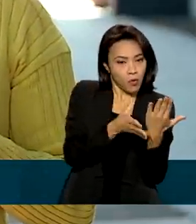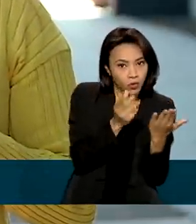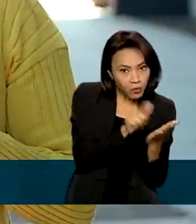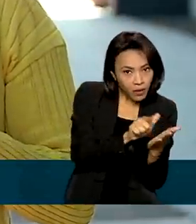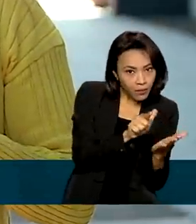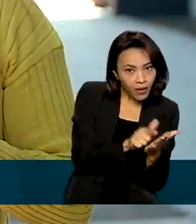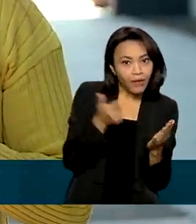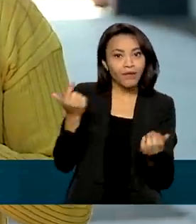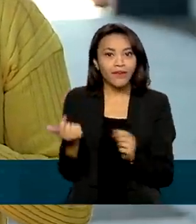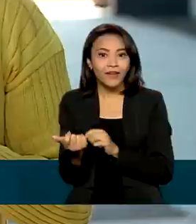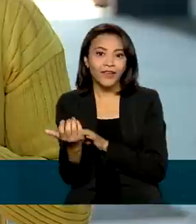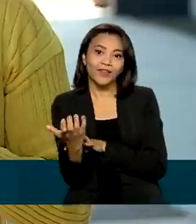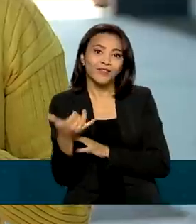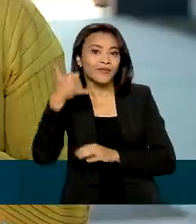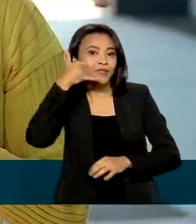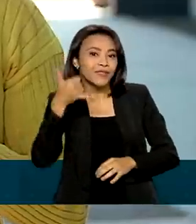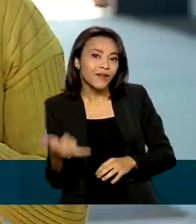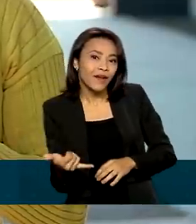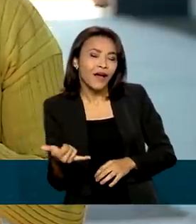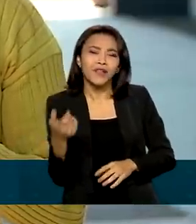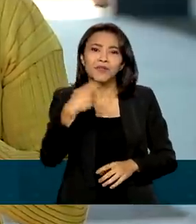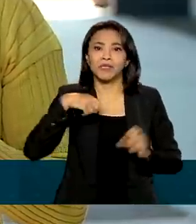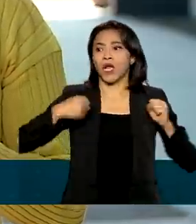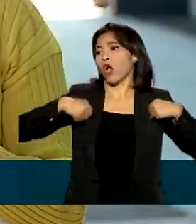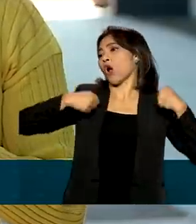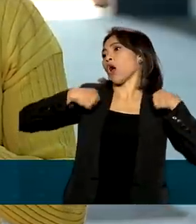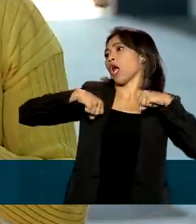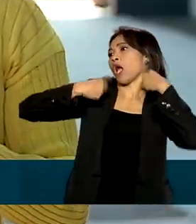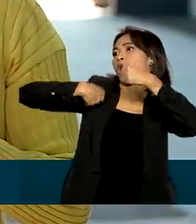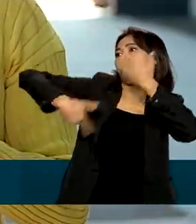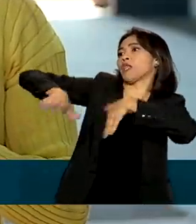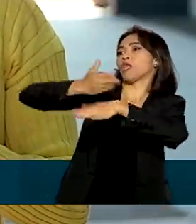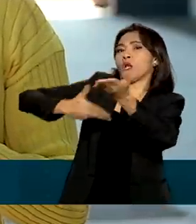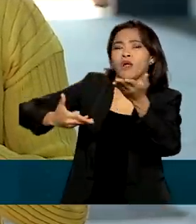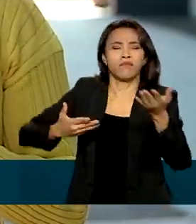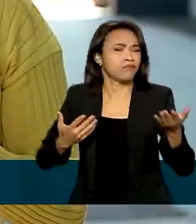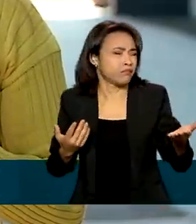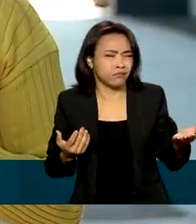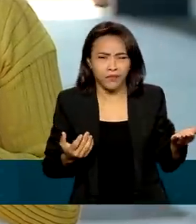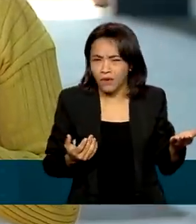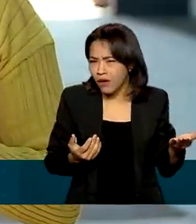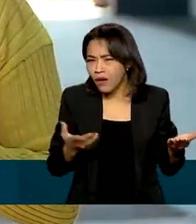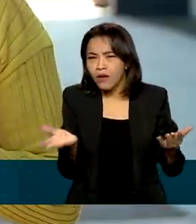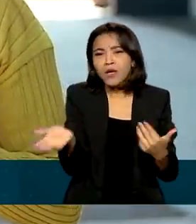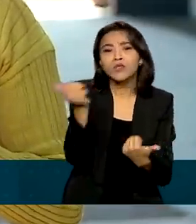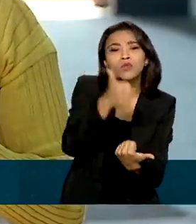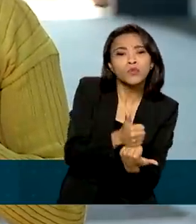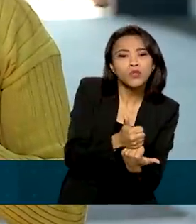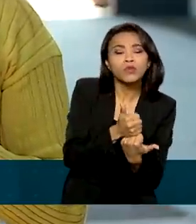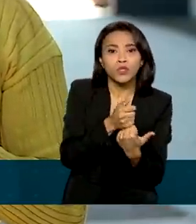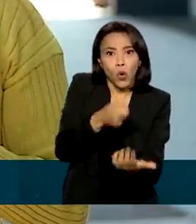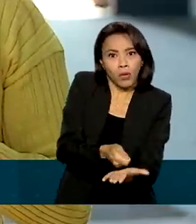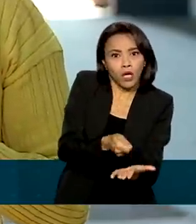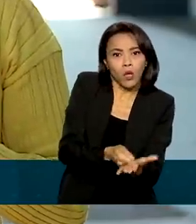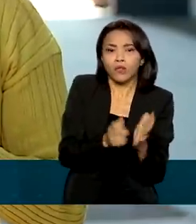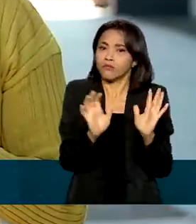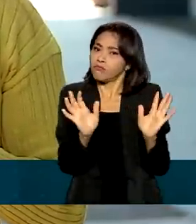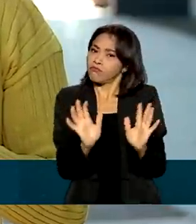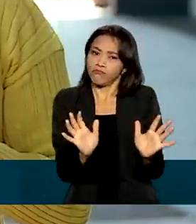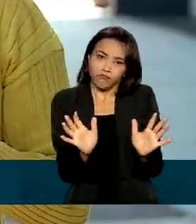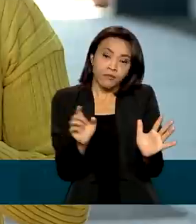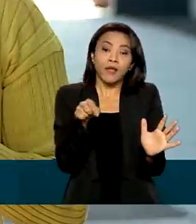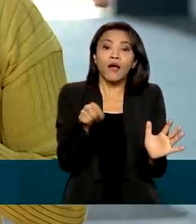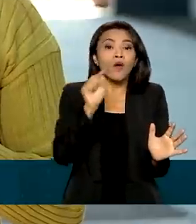Mas ninguém precisa ir correndo aos detrãs para trocá-la, já que a substituição não é obrigatória. A